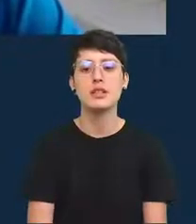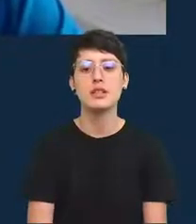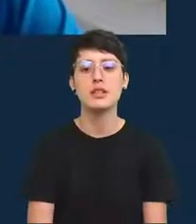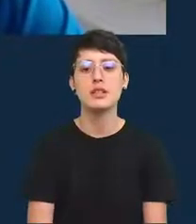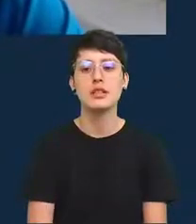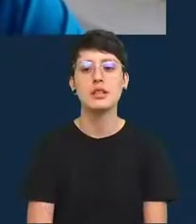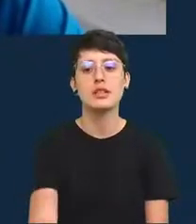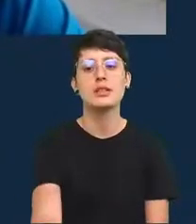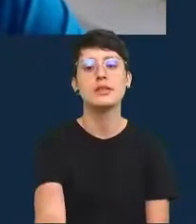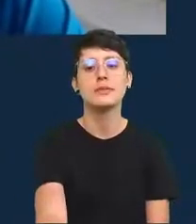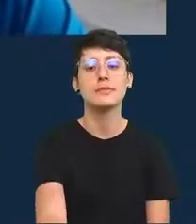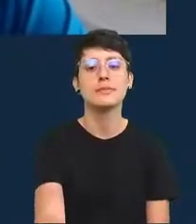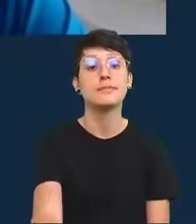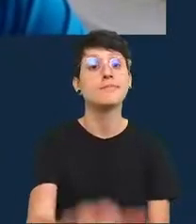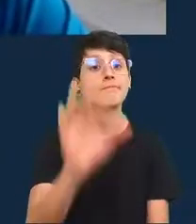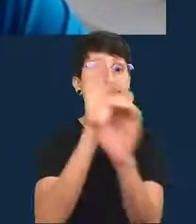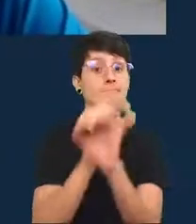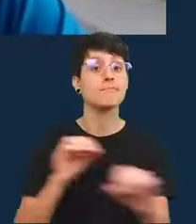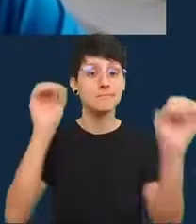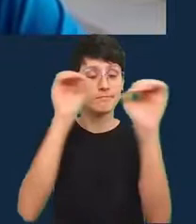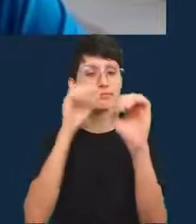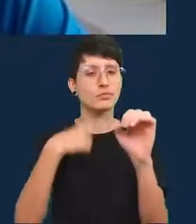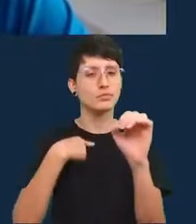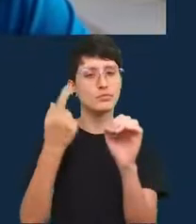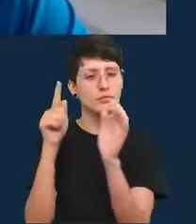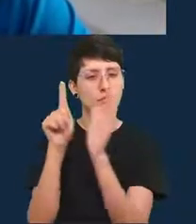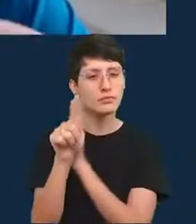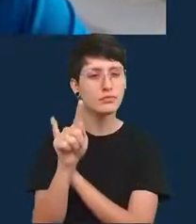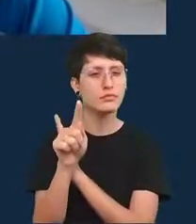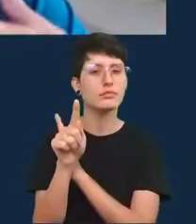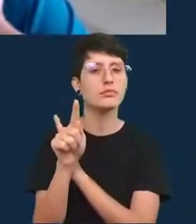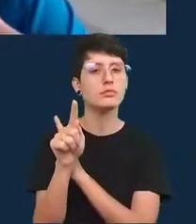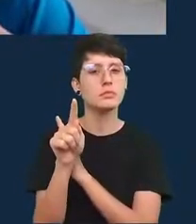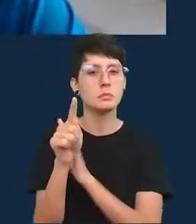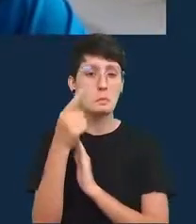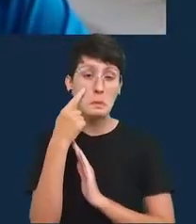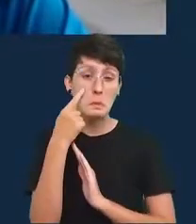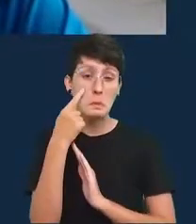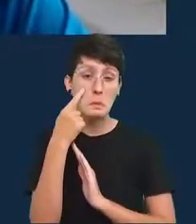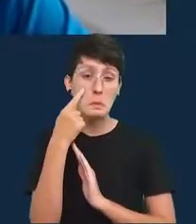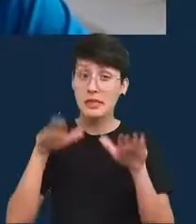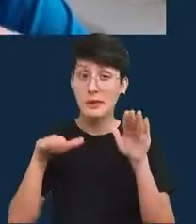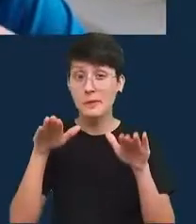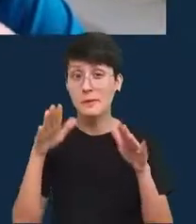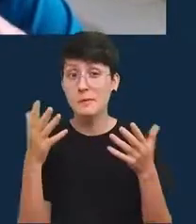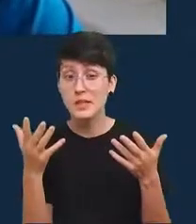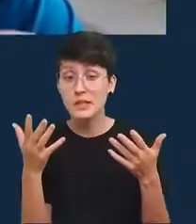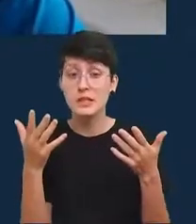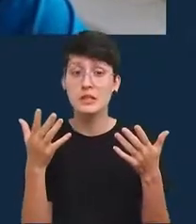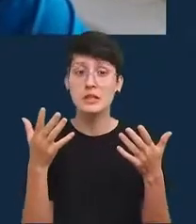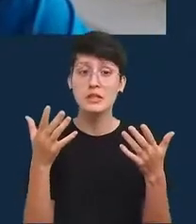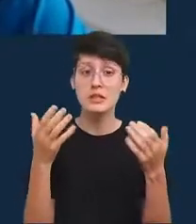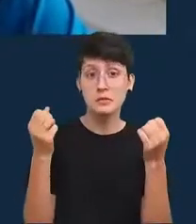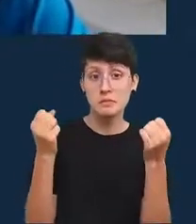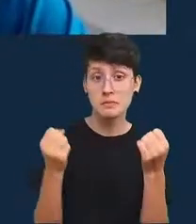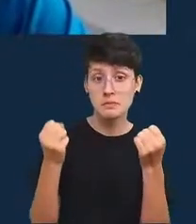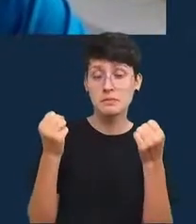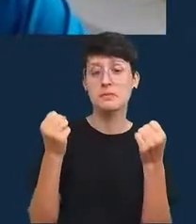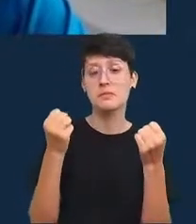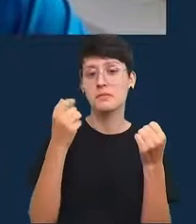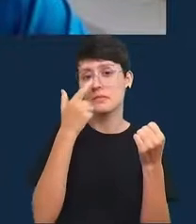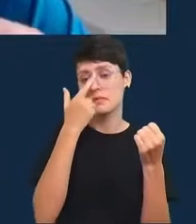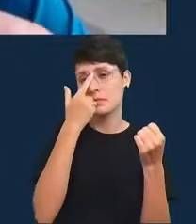ótimo e eu tenho uma pergunta que é mais técnica mas que talvez as pessoas que trabalham com machine learning